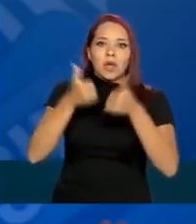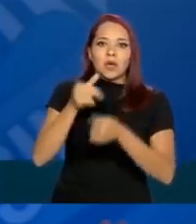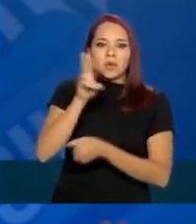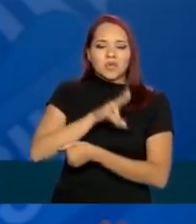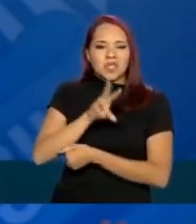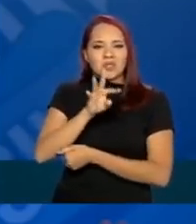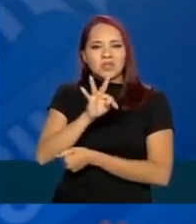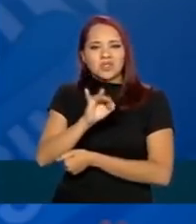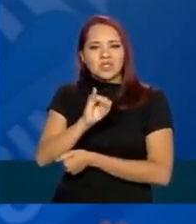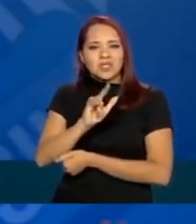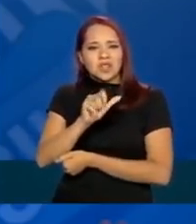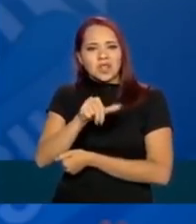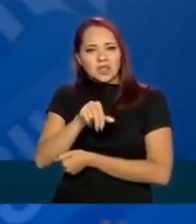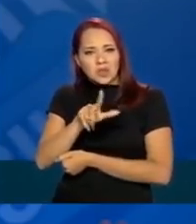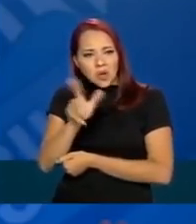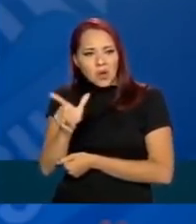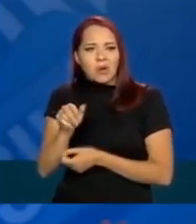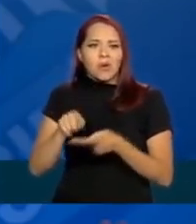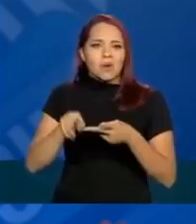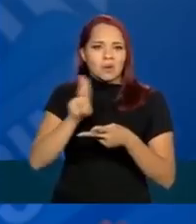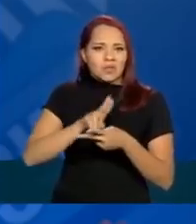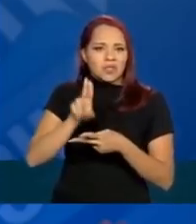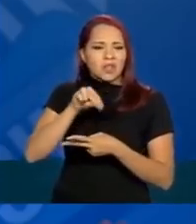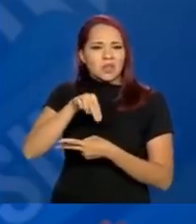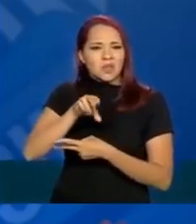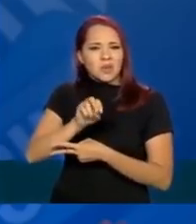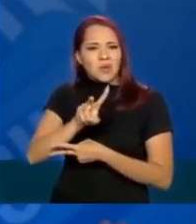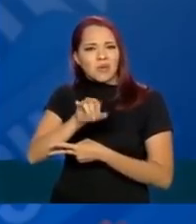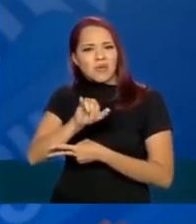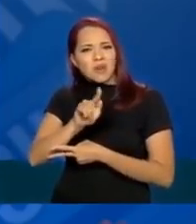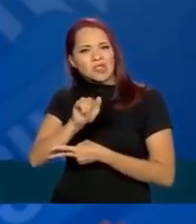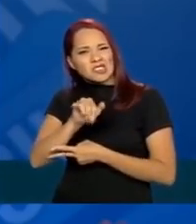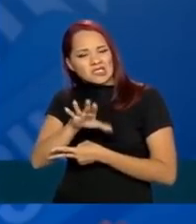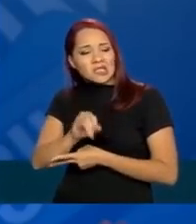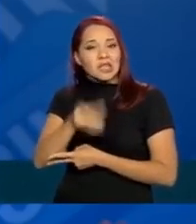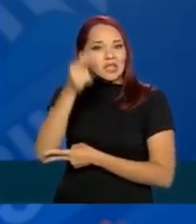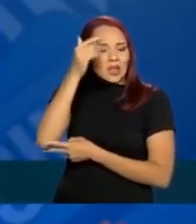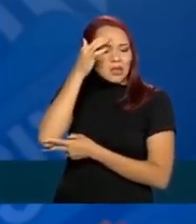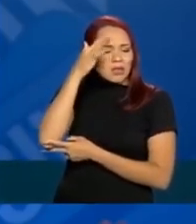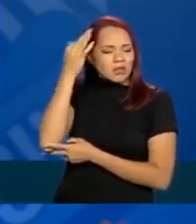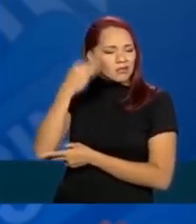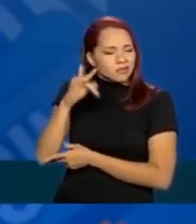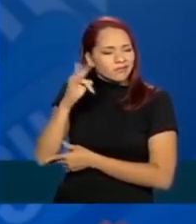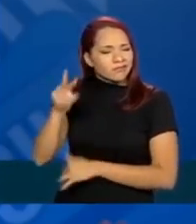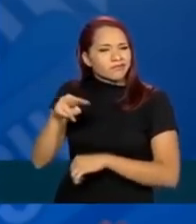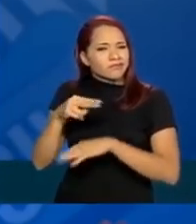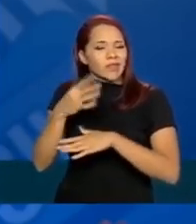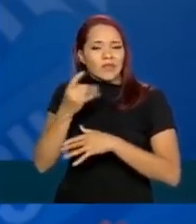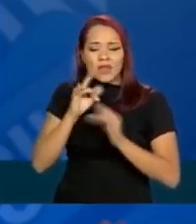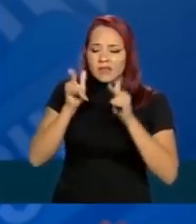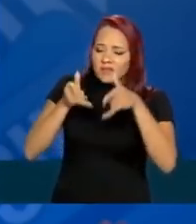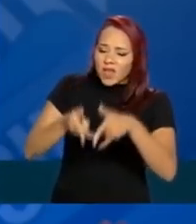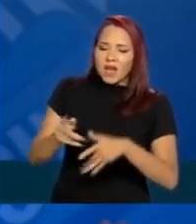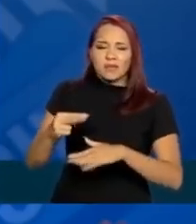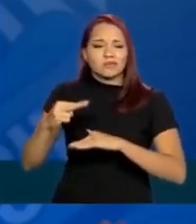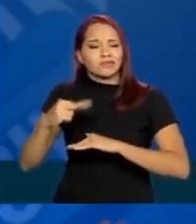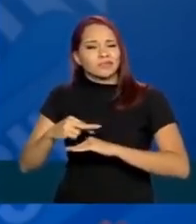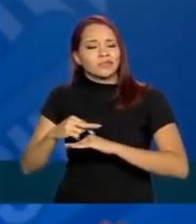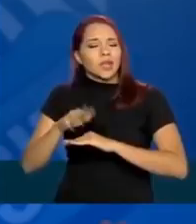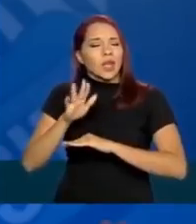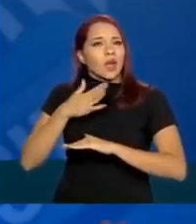Tilenol, tomando Novalgina, Tem lá sua dor de cabeça, fica de cama, tem dor no corpo, mas